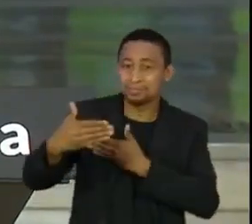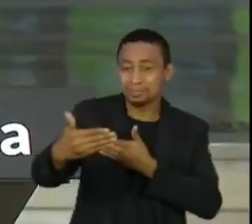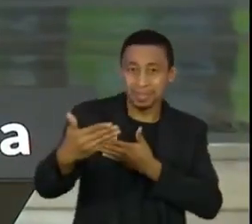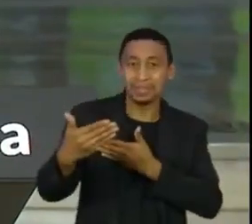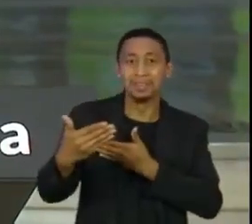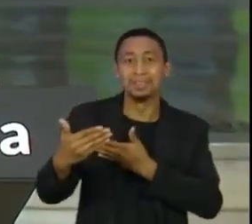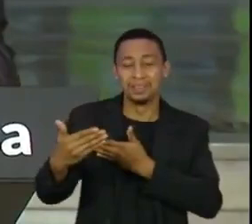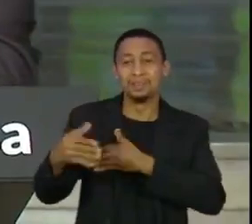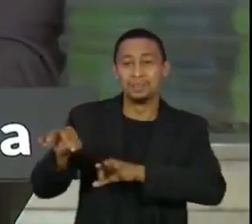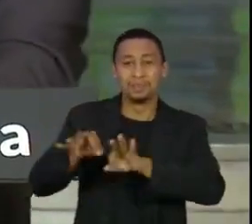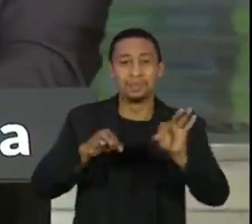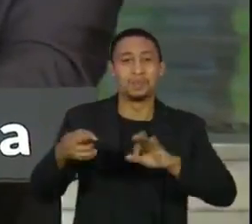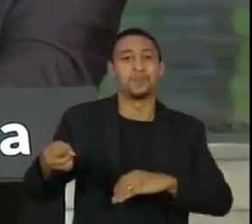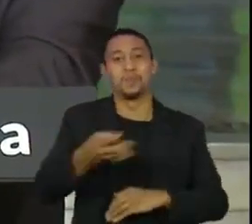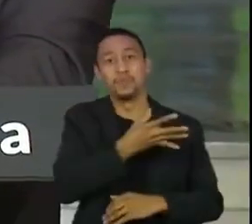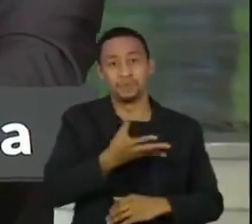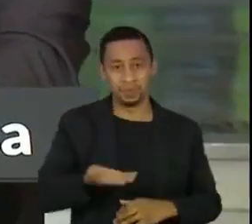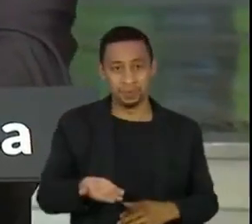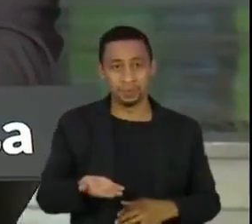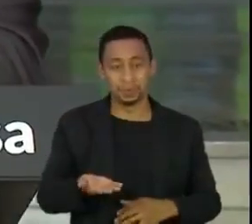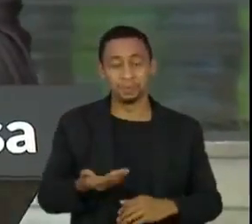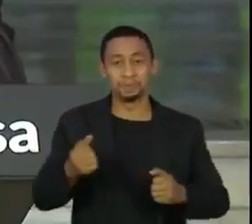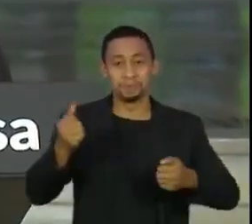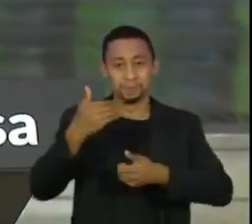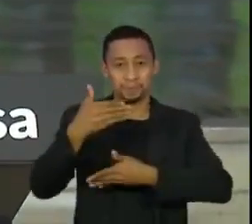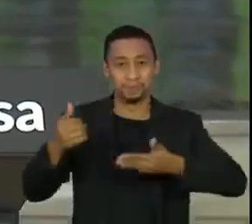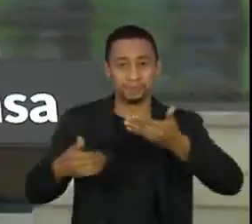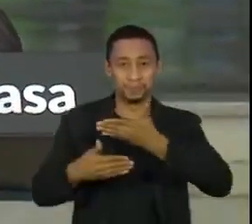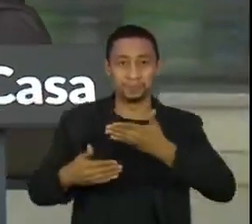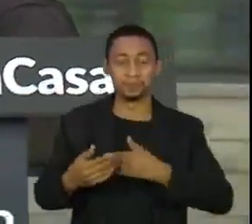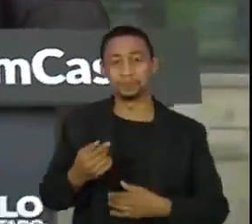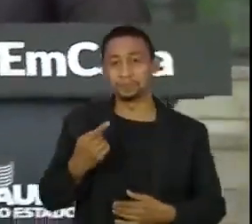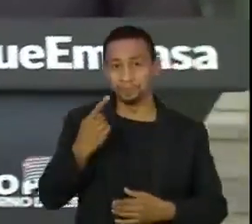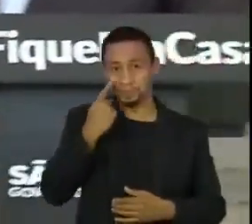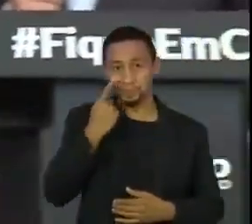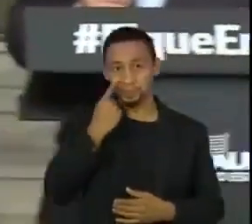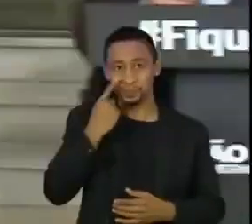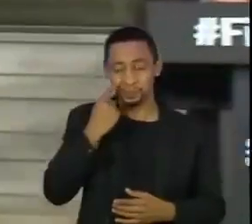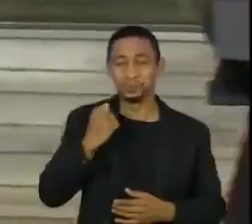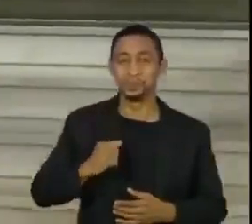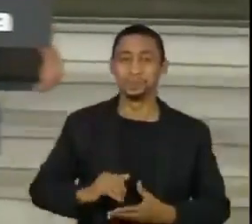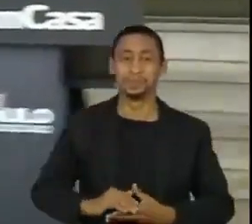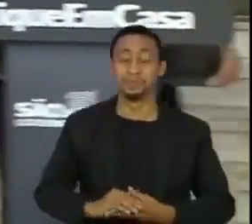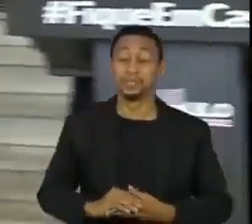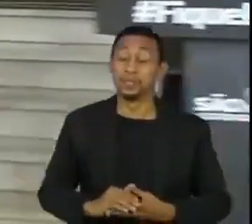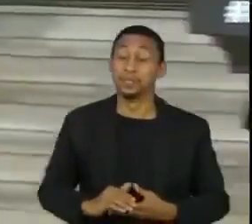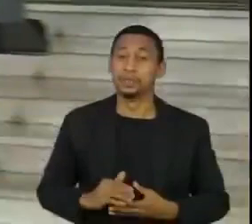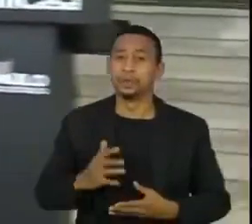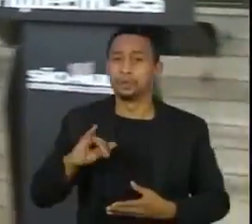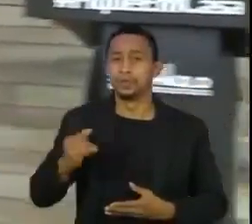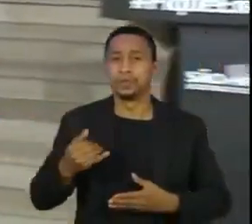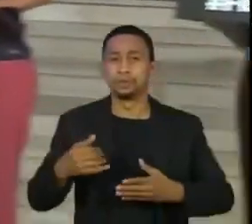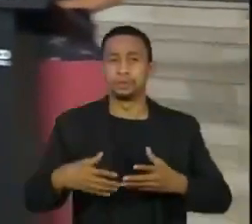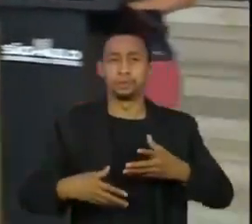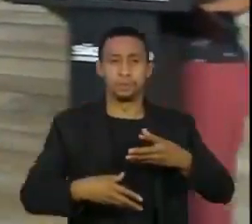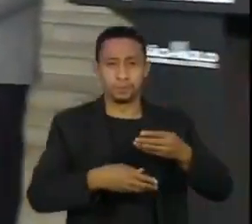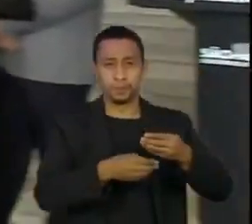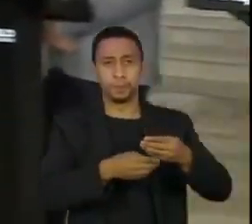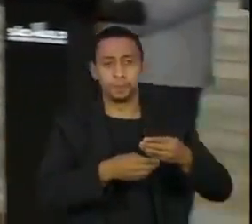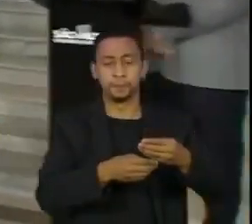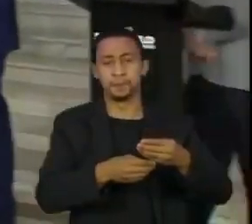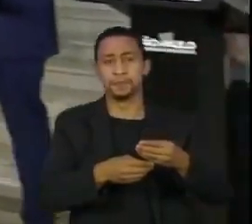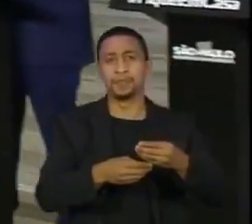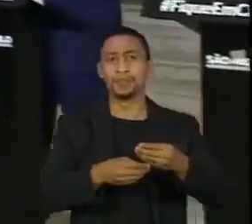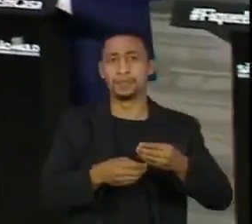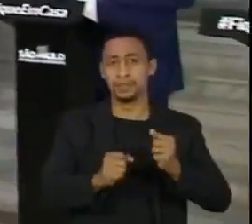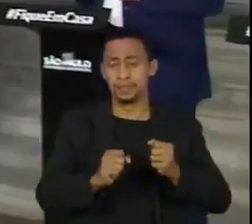E é muito interessante, próximo, por favor. Antes de eu passar para isso, eu quero fazer uma consideração importante, que quando